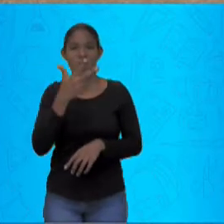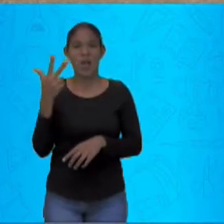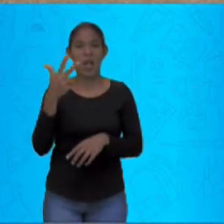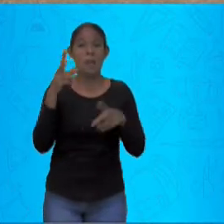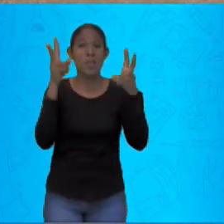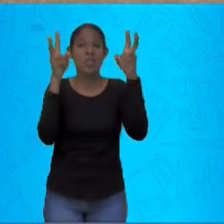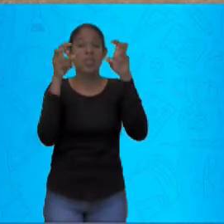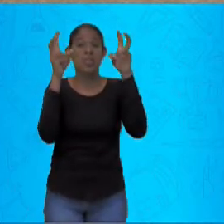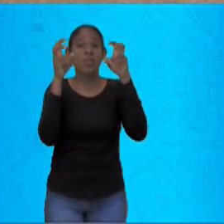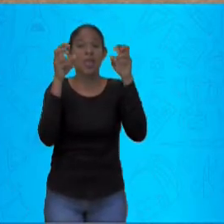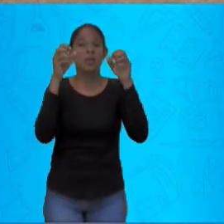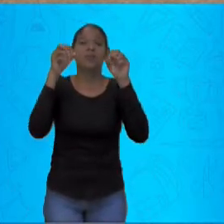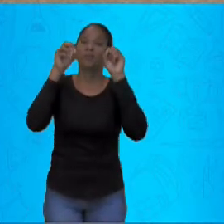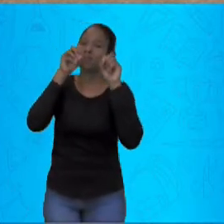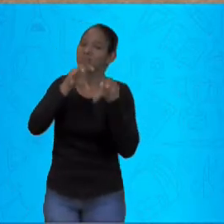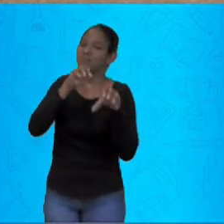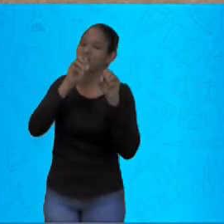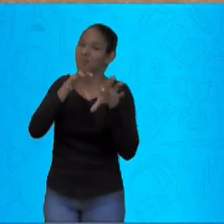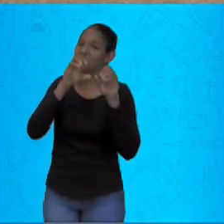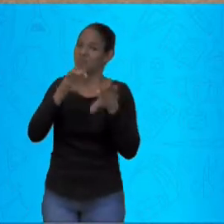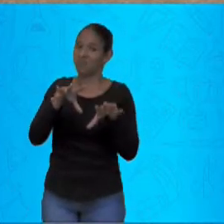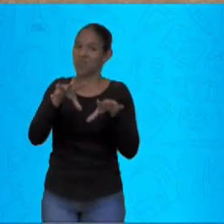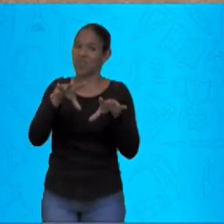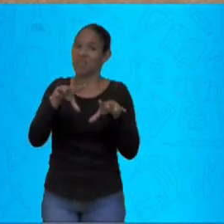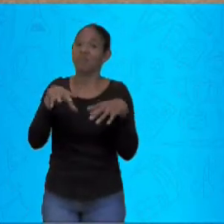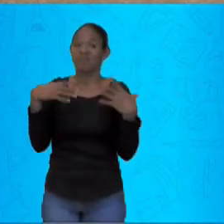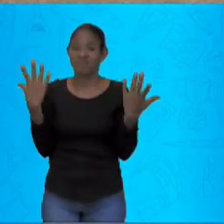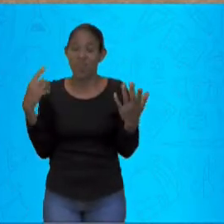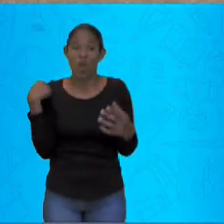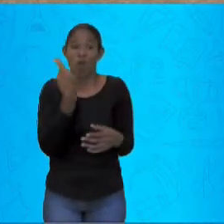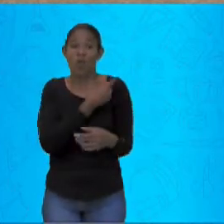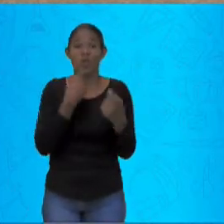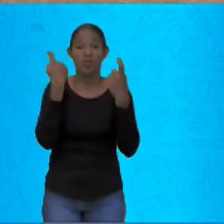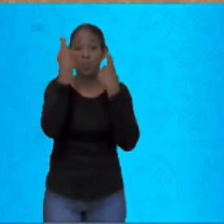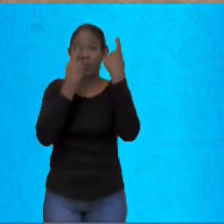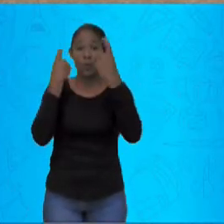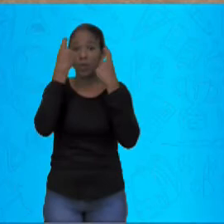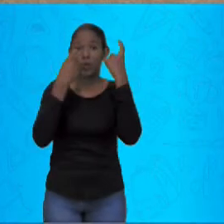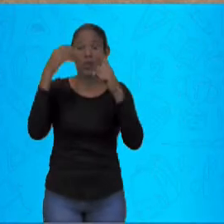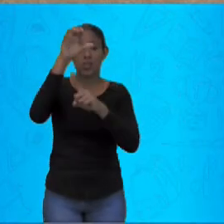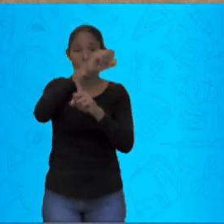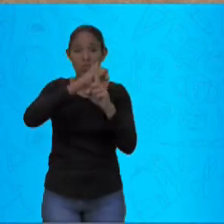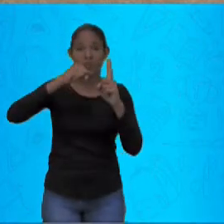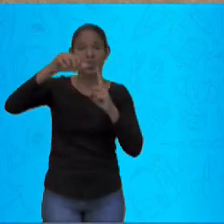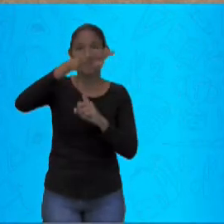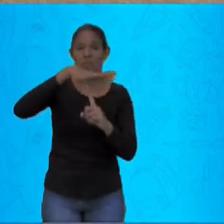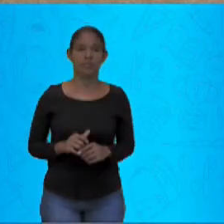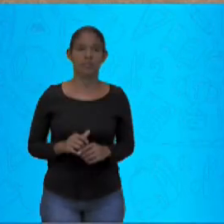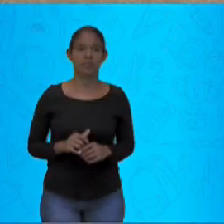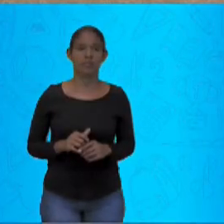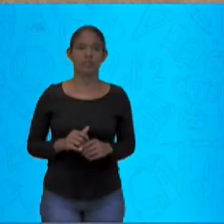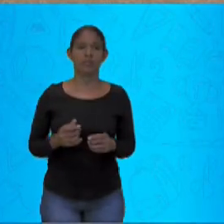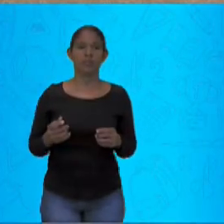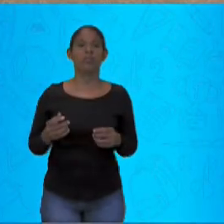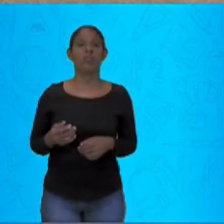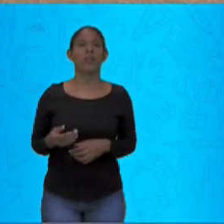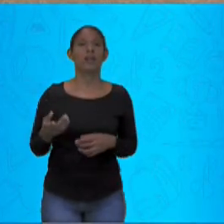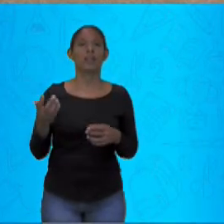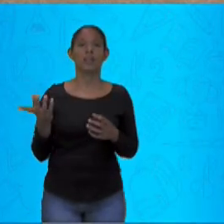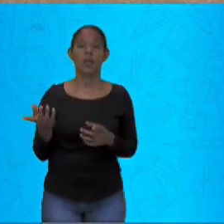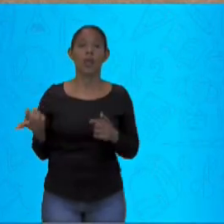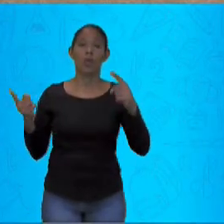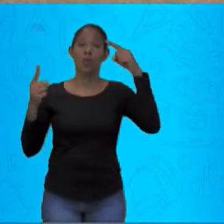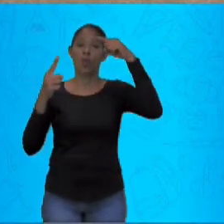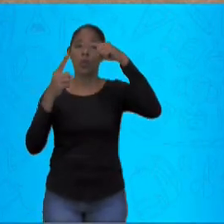o que é uma preocupação social e que envolve o cuidado com a nossa vida, voltada